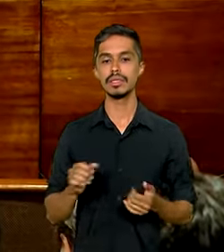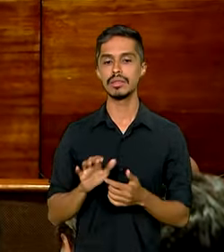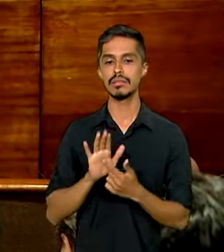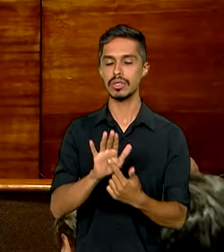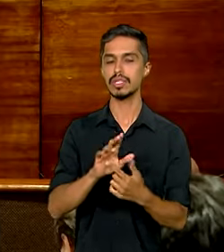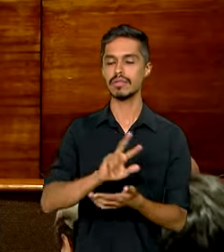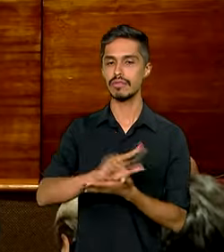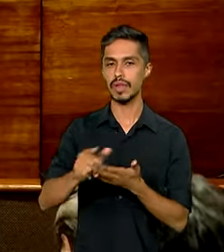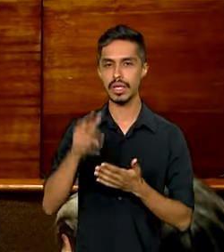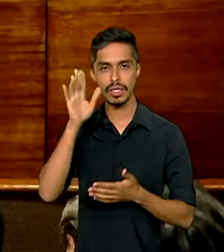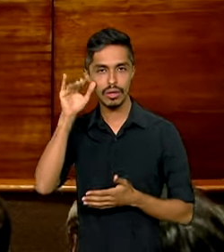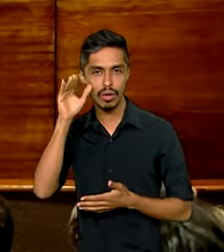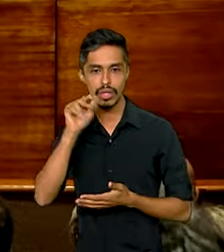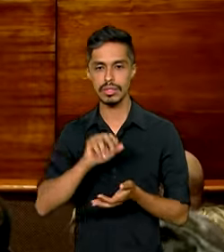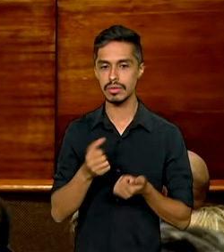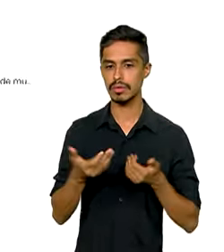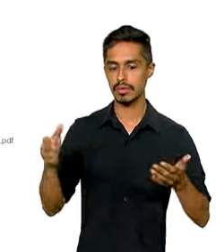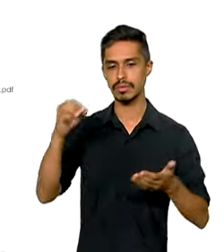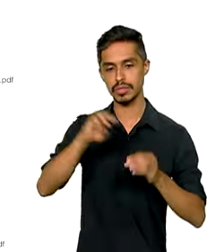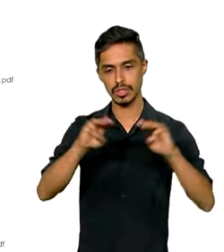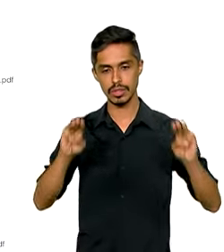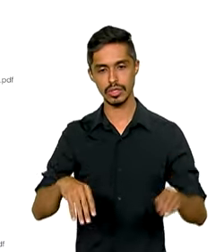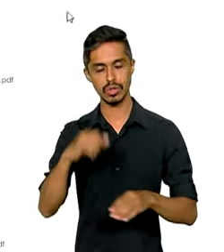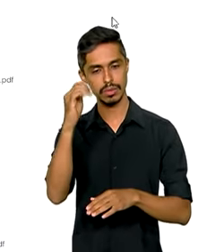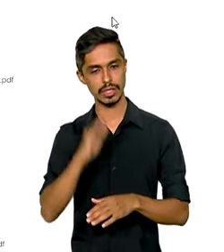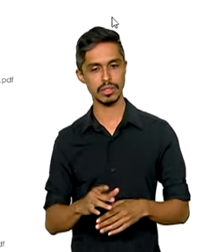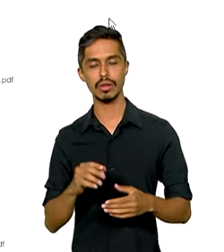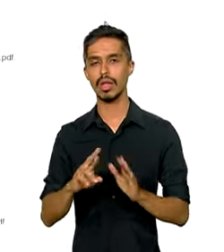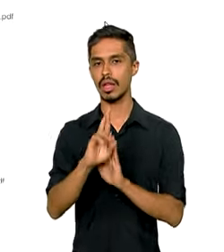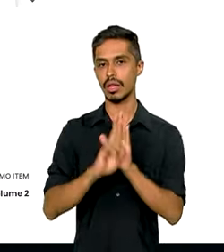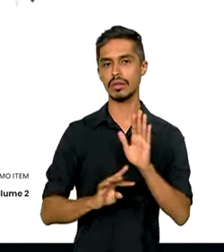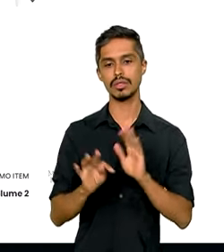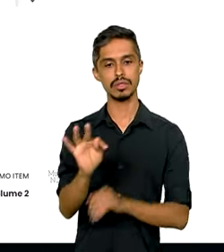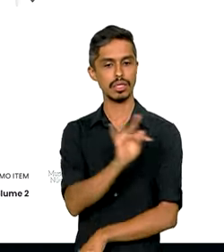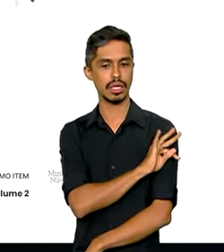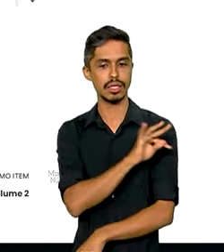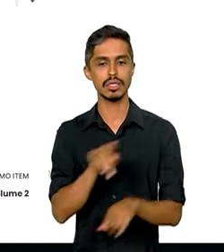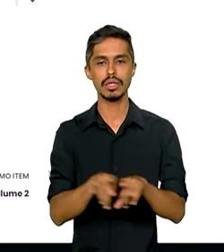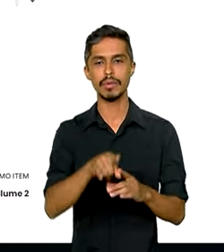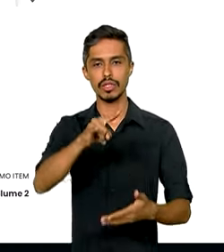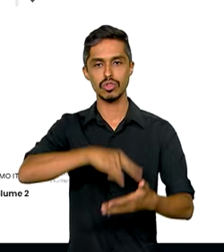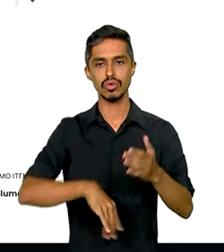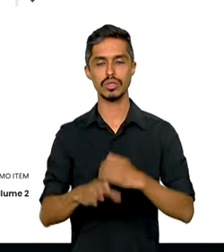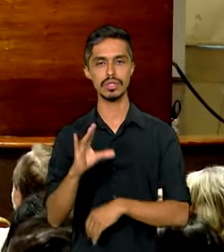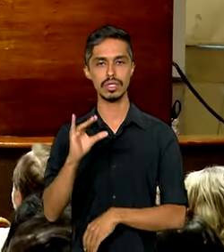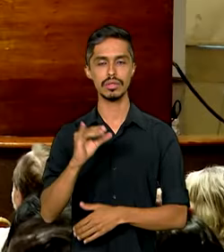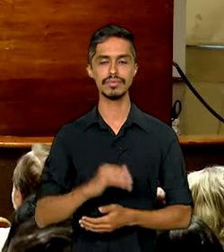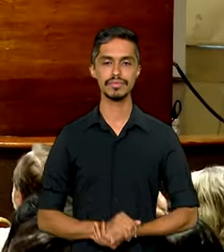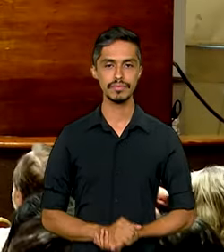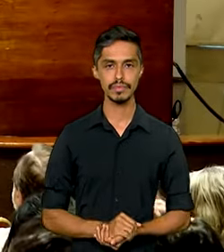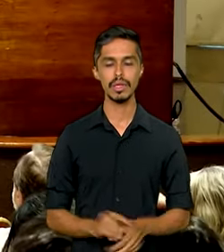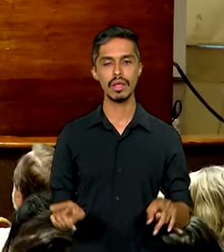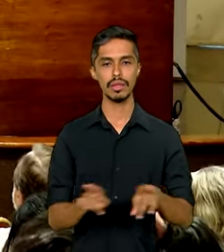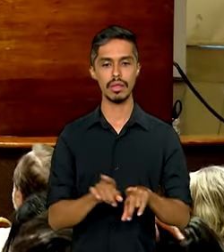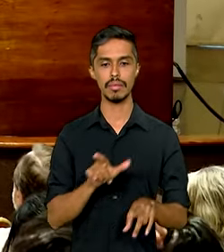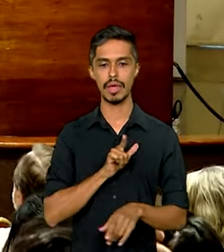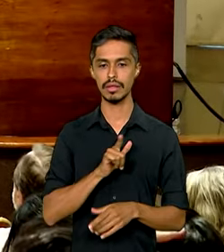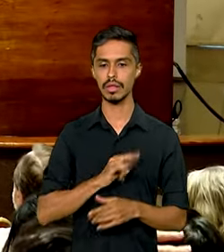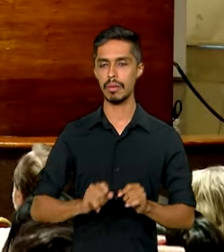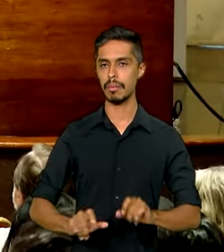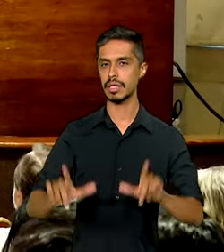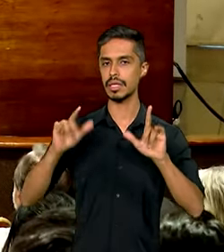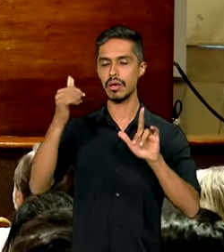curiosidades sobre os museus brasileiros, como relatórios técnicos e documentos científicos. Também tem um painel